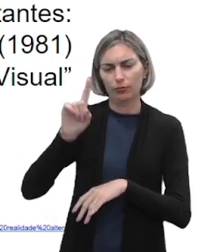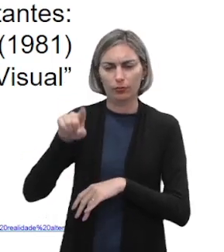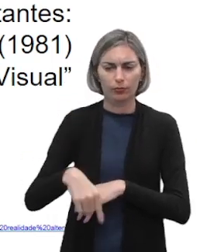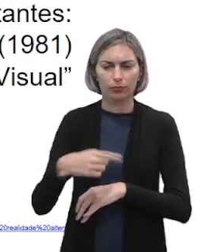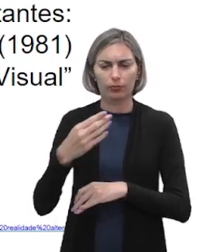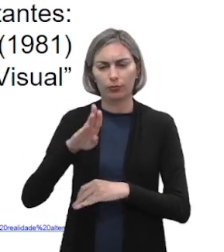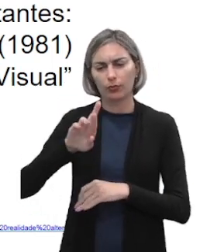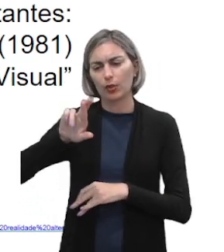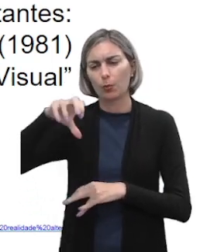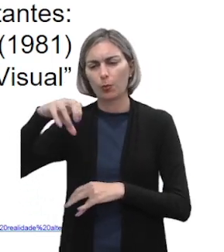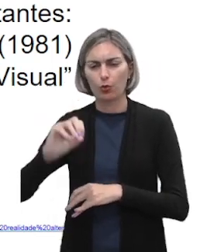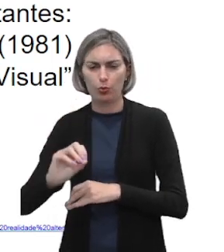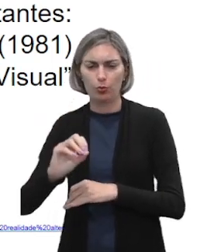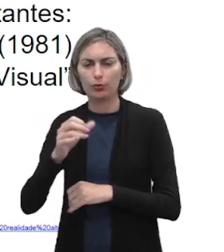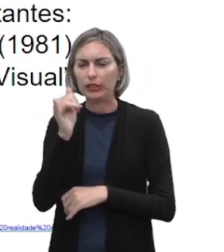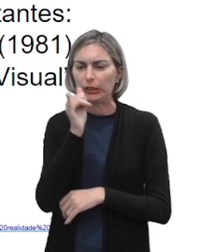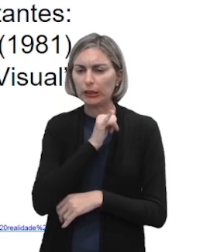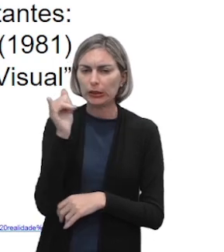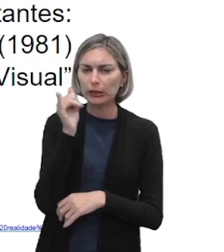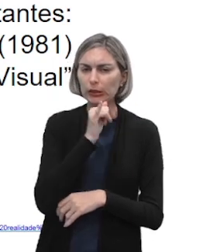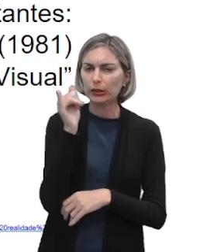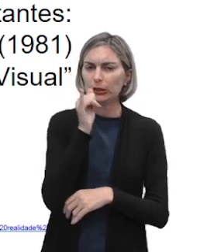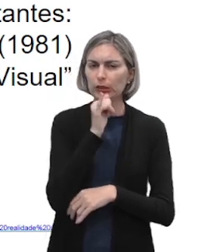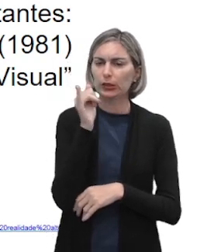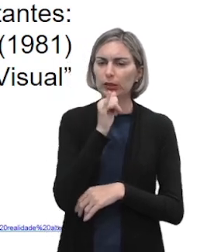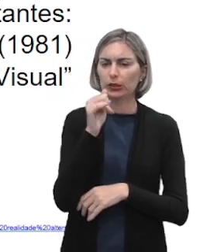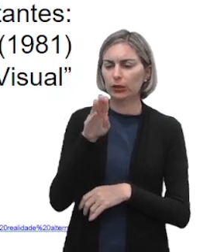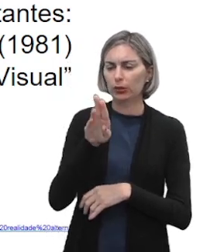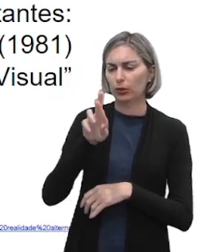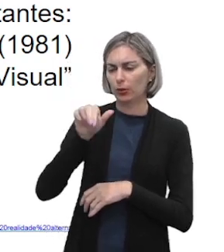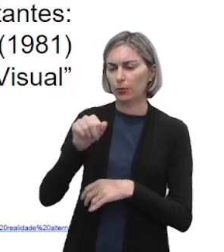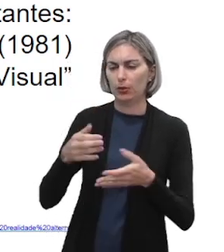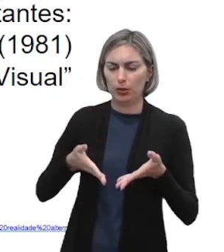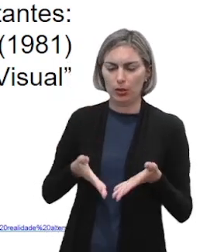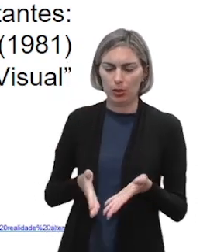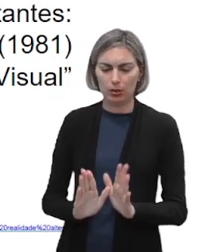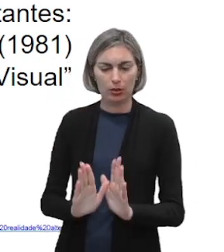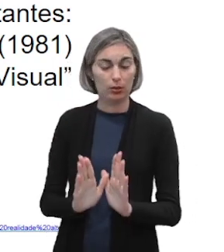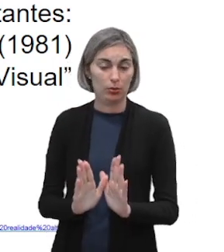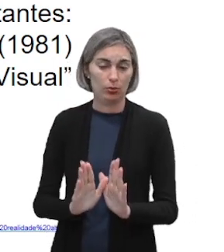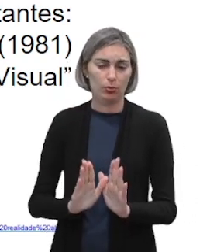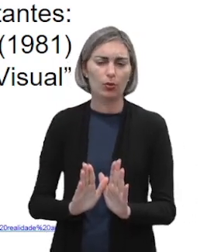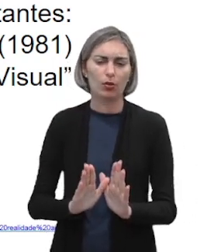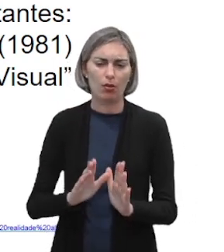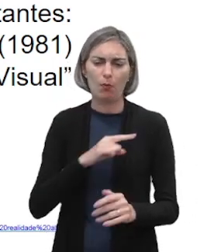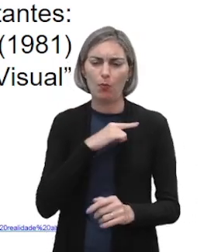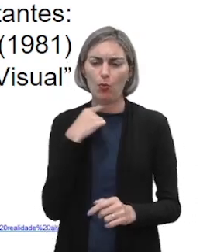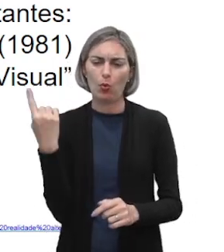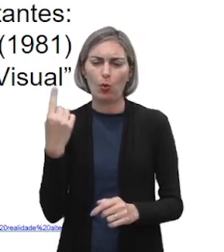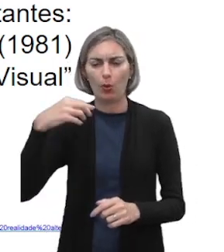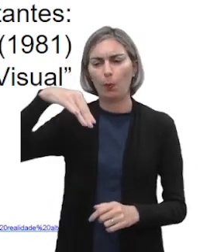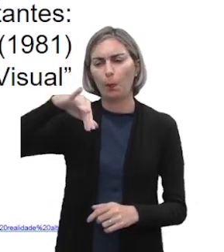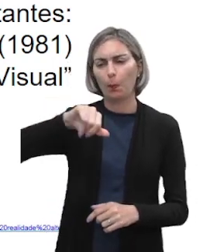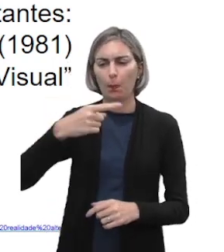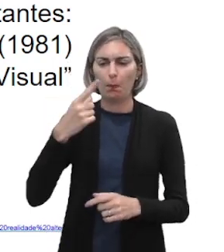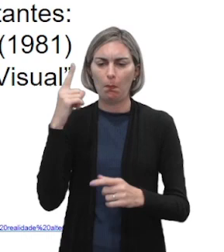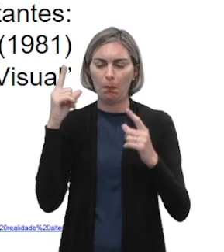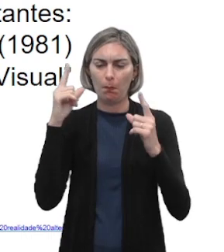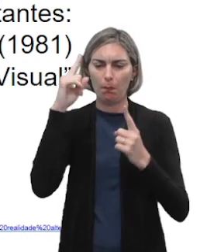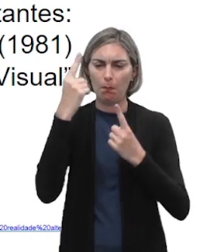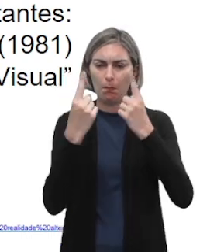Bruno Munarri. O italiano Bruno Munarri, falecido em Milão. Nascido em